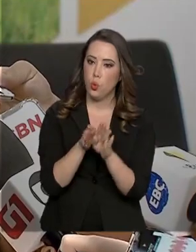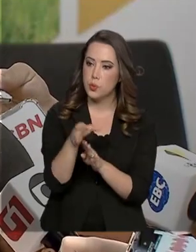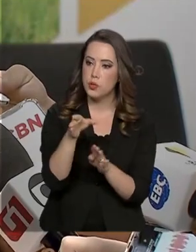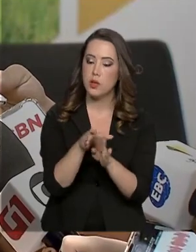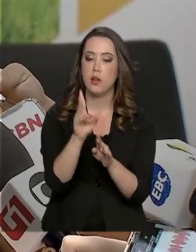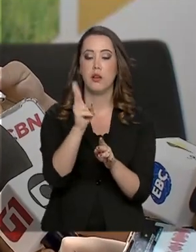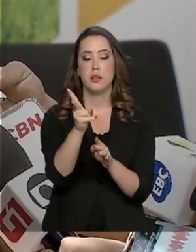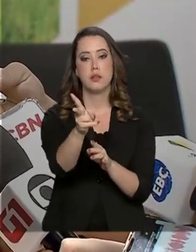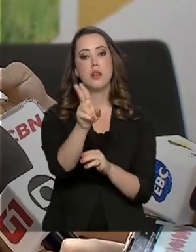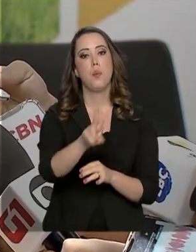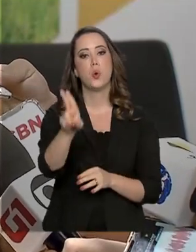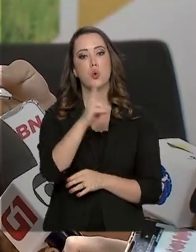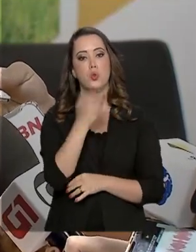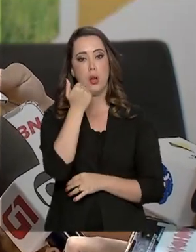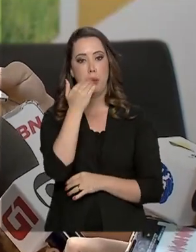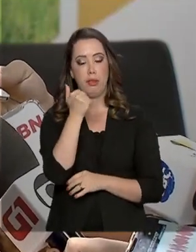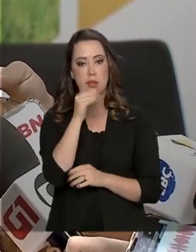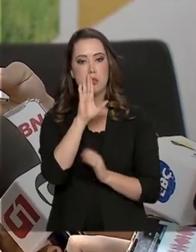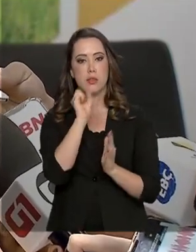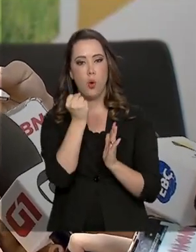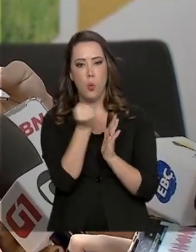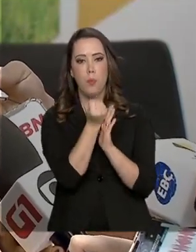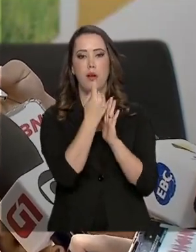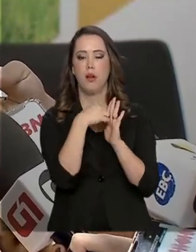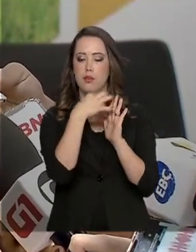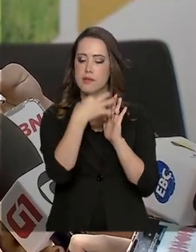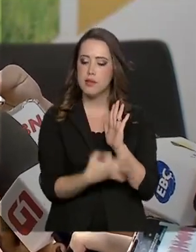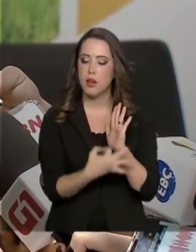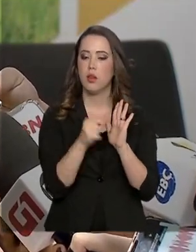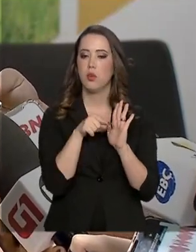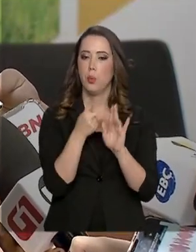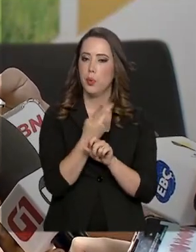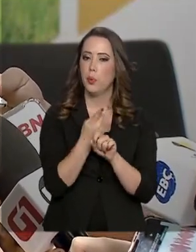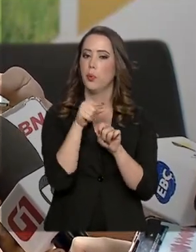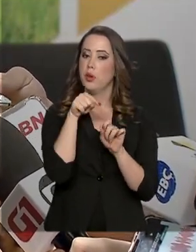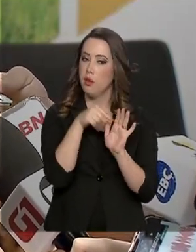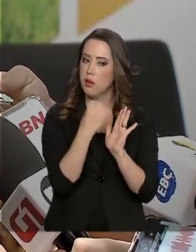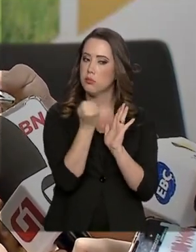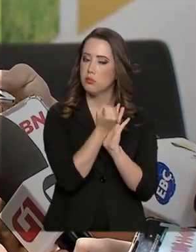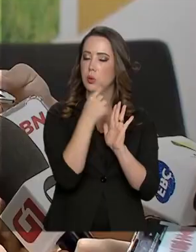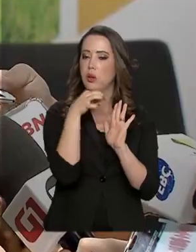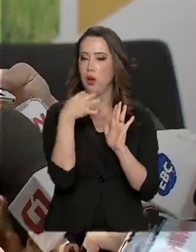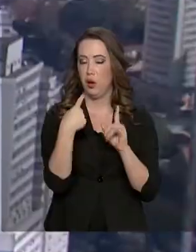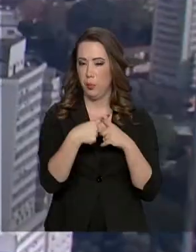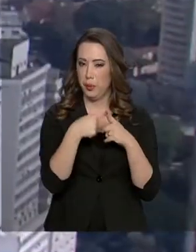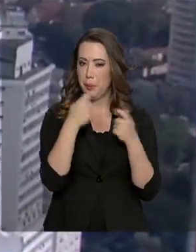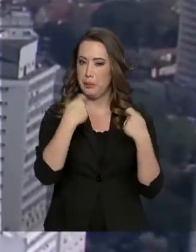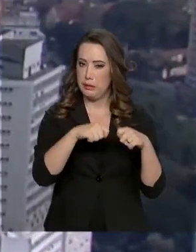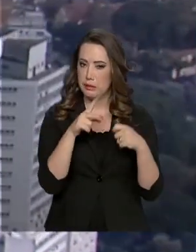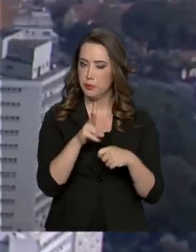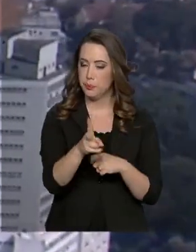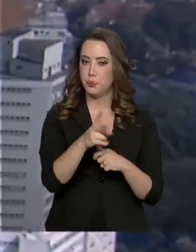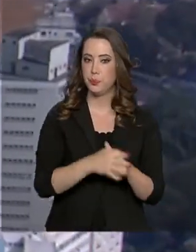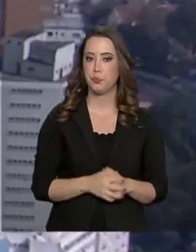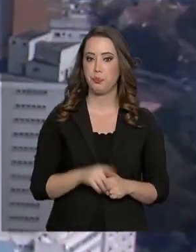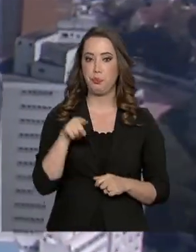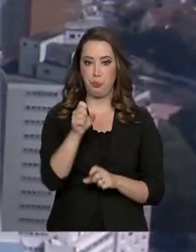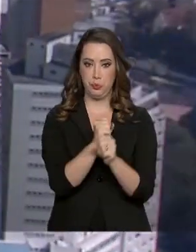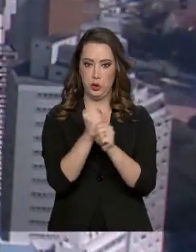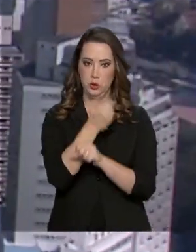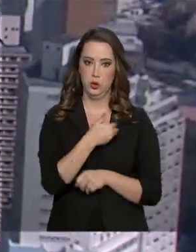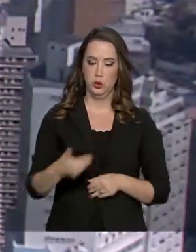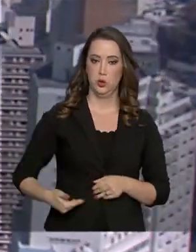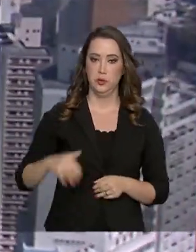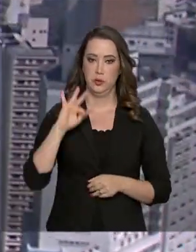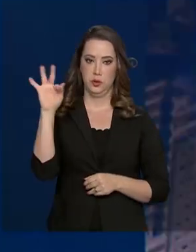rastreado, ele apresentou uma maior segurança e que seja procurado esse produto, uma vez que a rastabilidade é obrigatória. Neste ano,